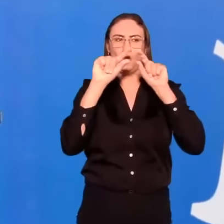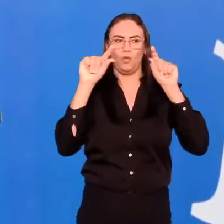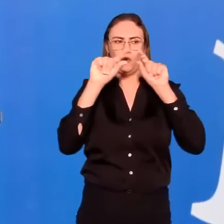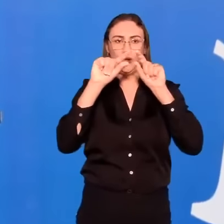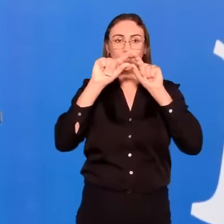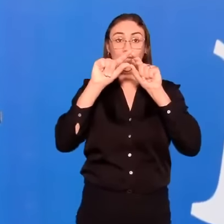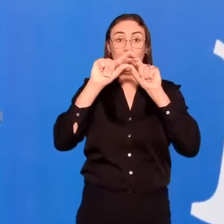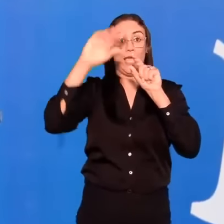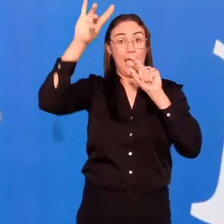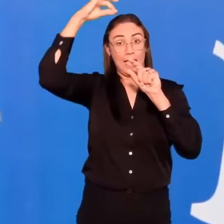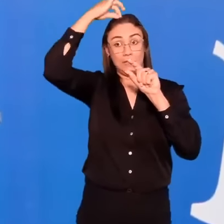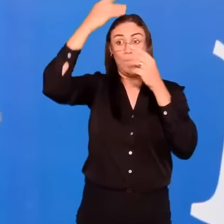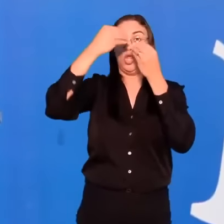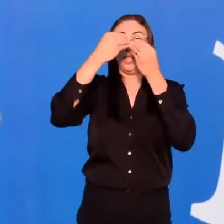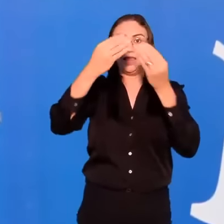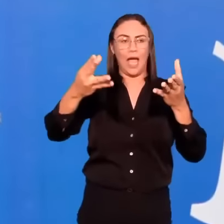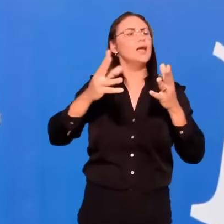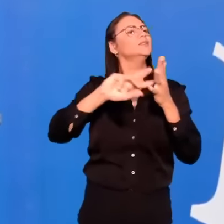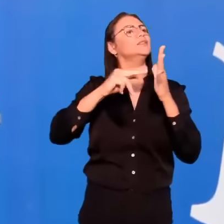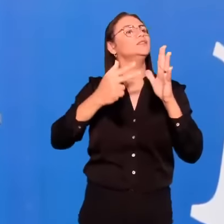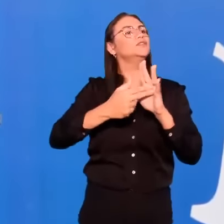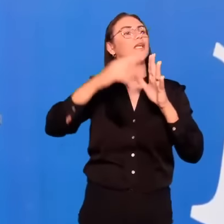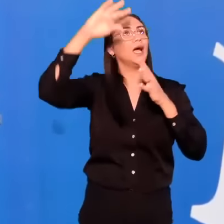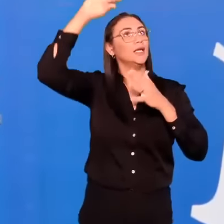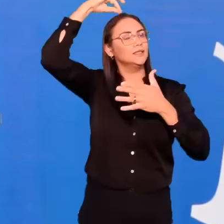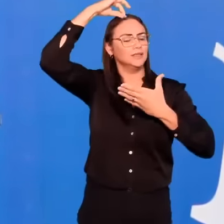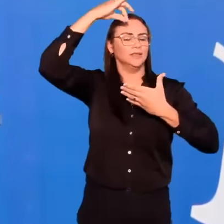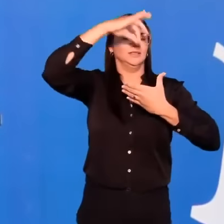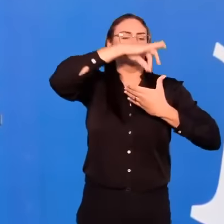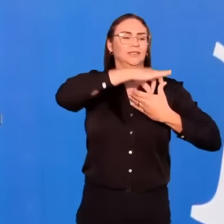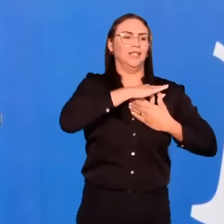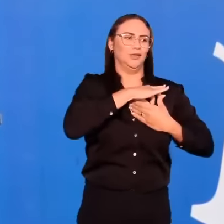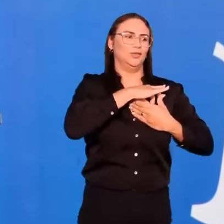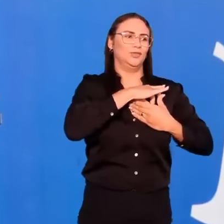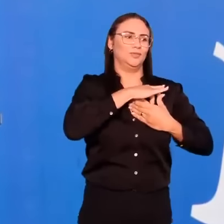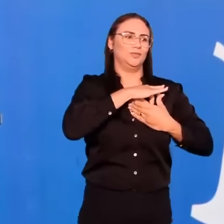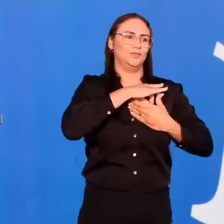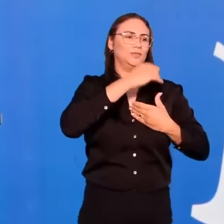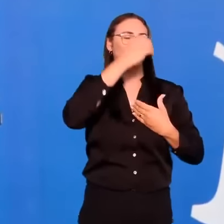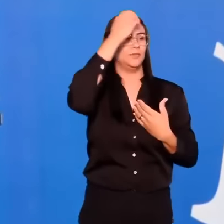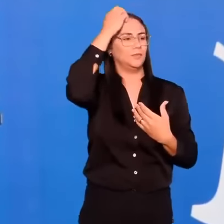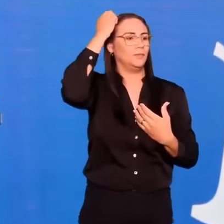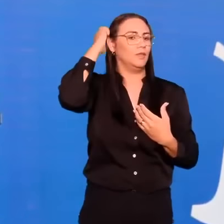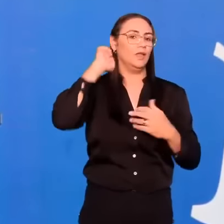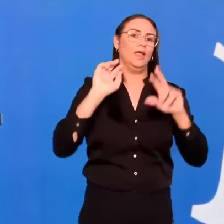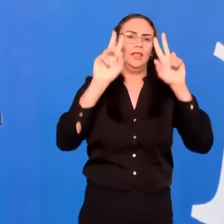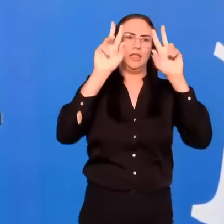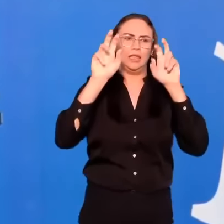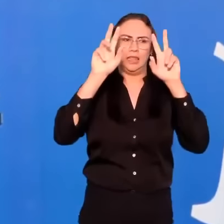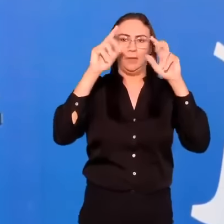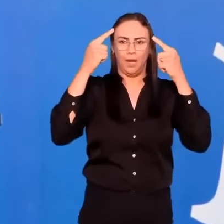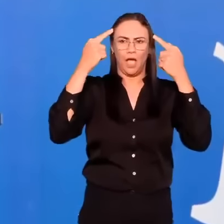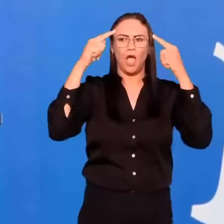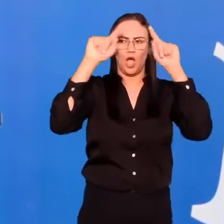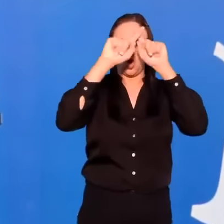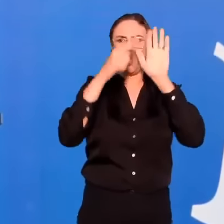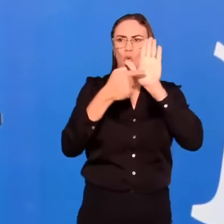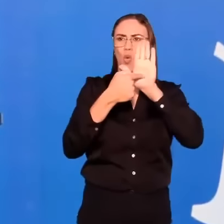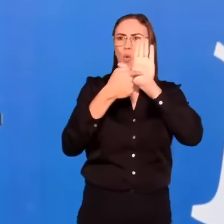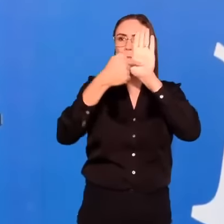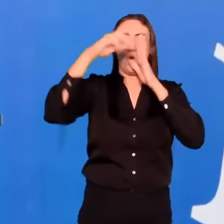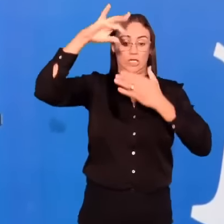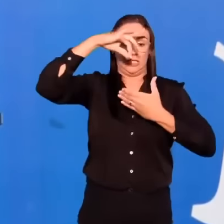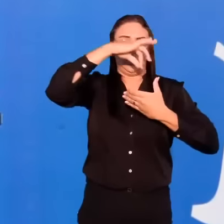está presente em vós. O termo grego está no presente, para denotar algo